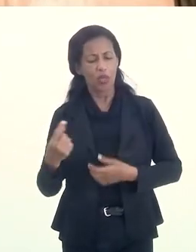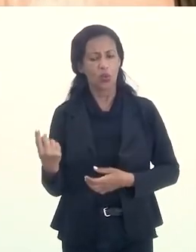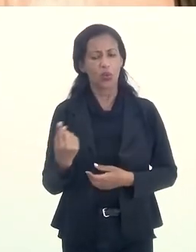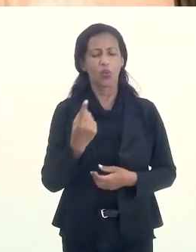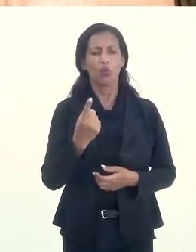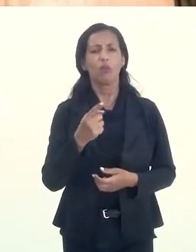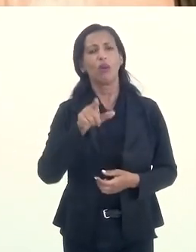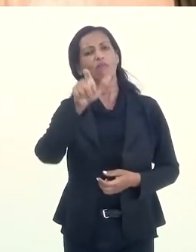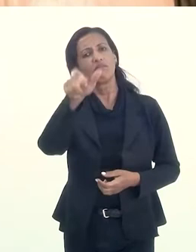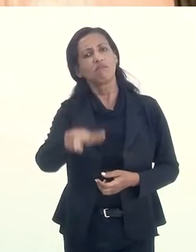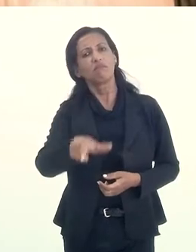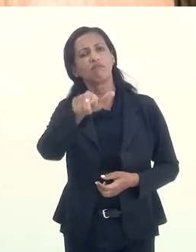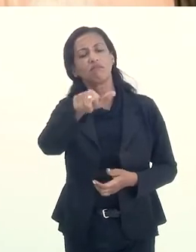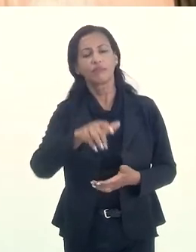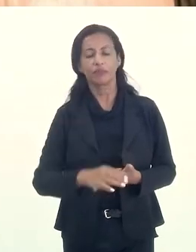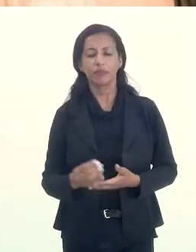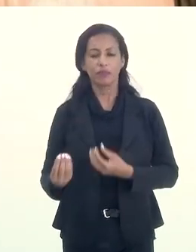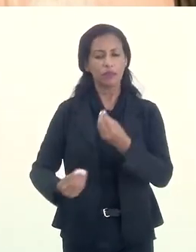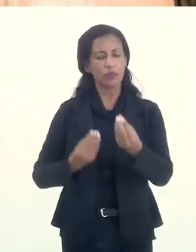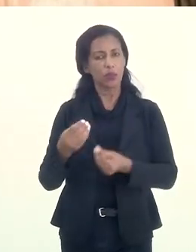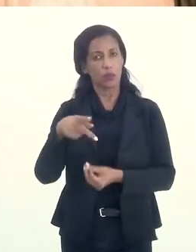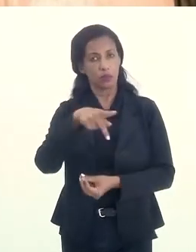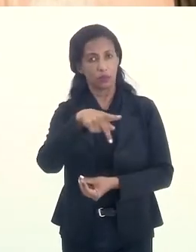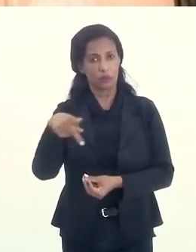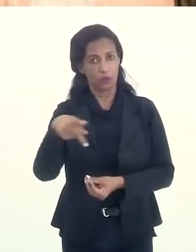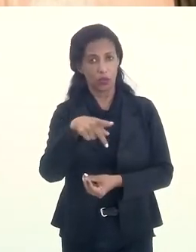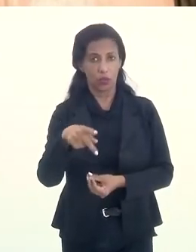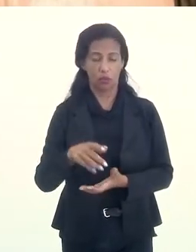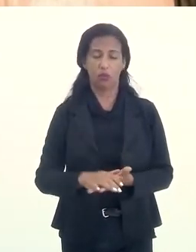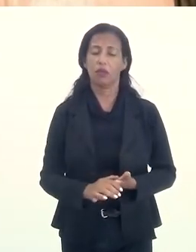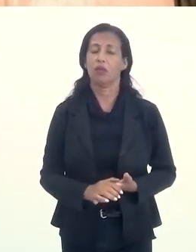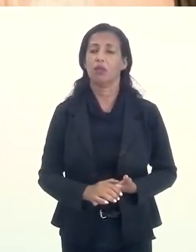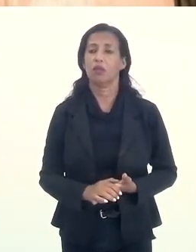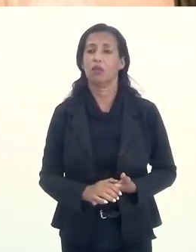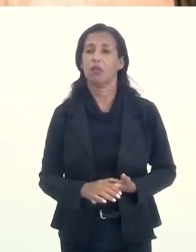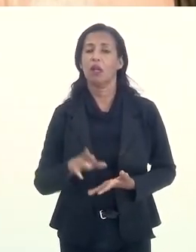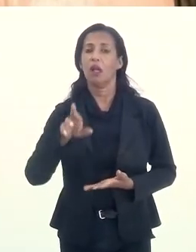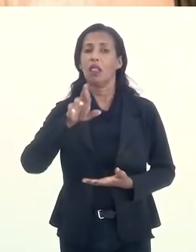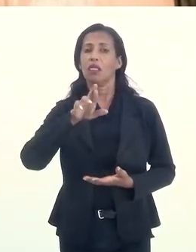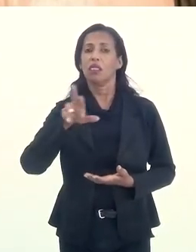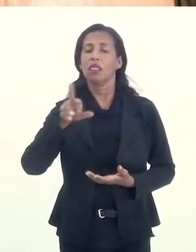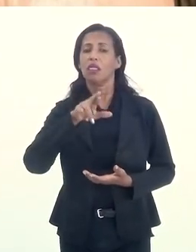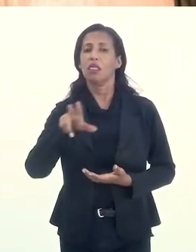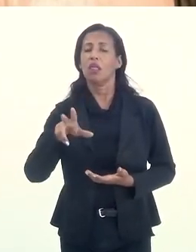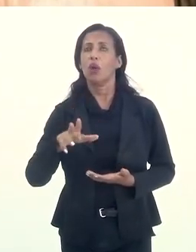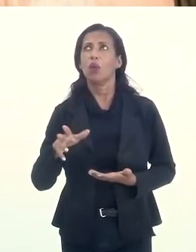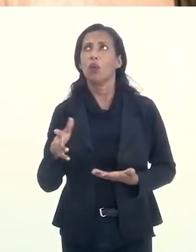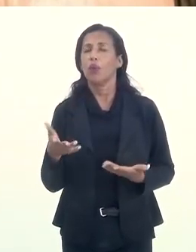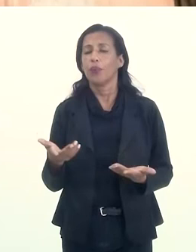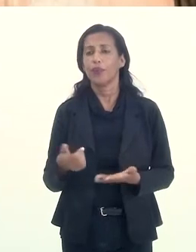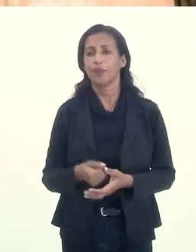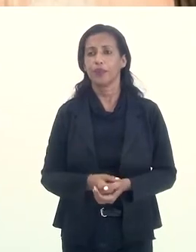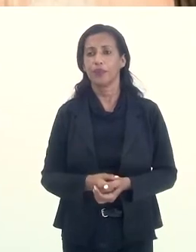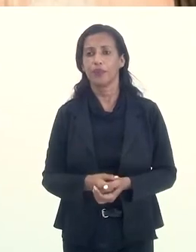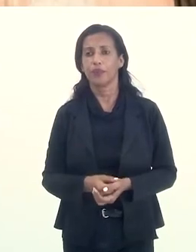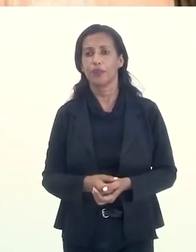uma delas é você, como professor ou professora, não esgotar